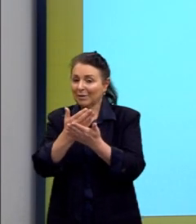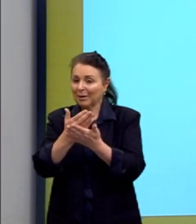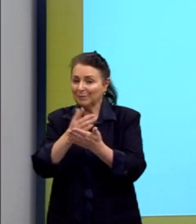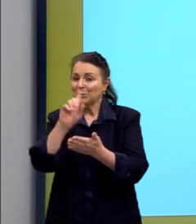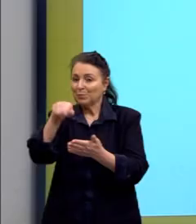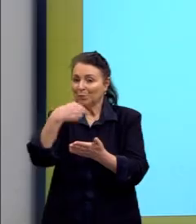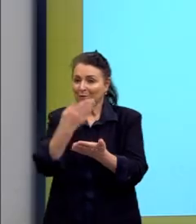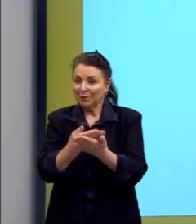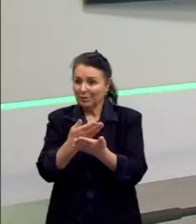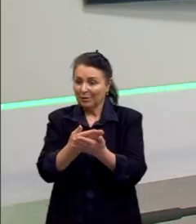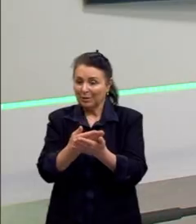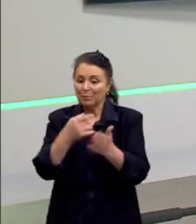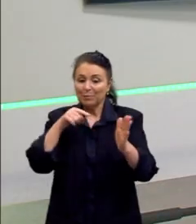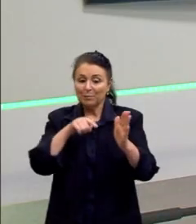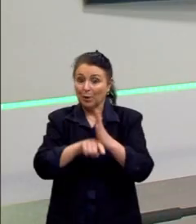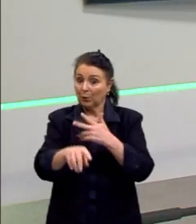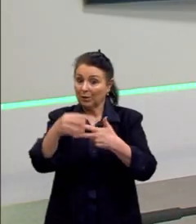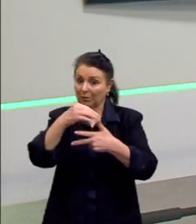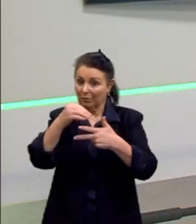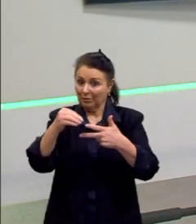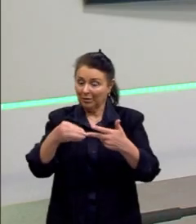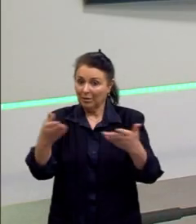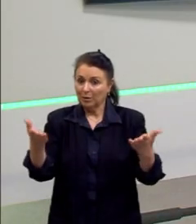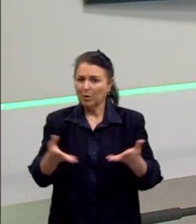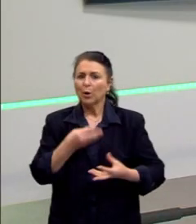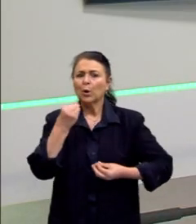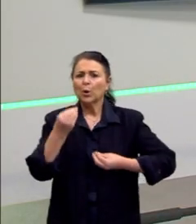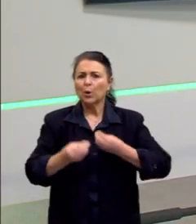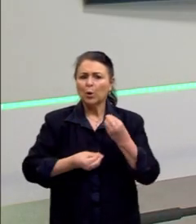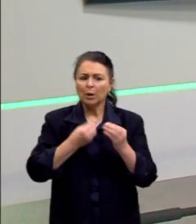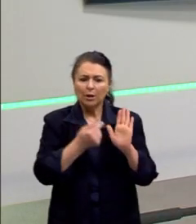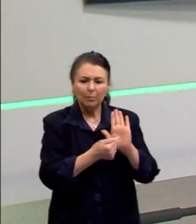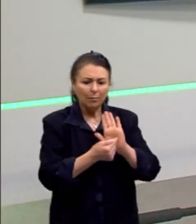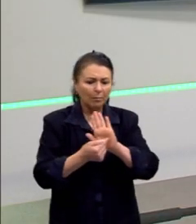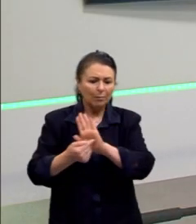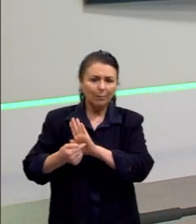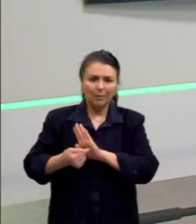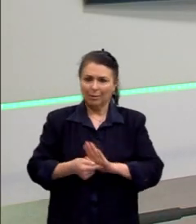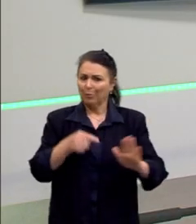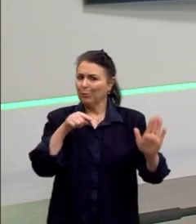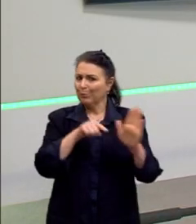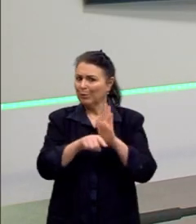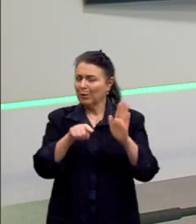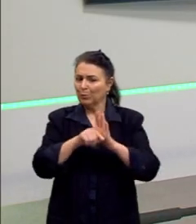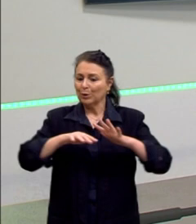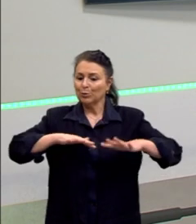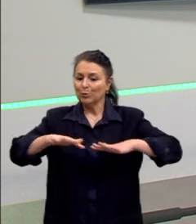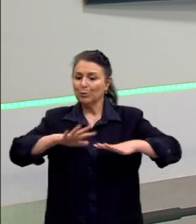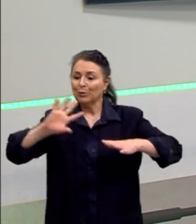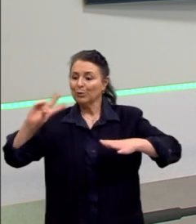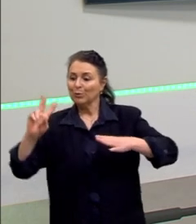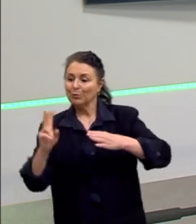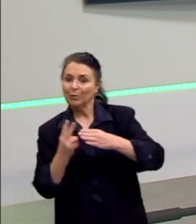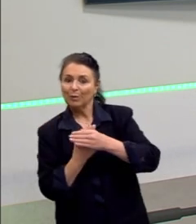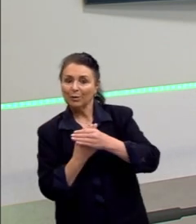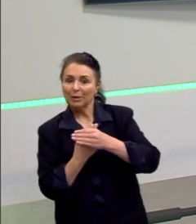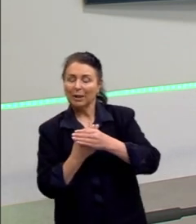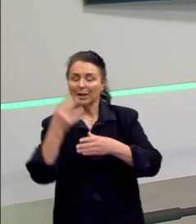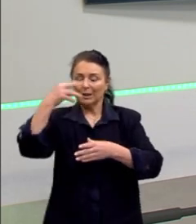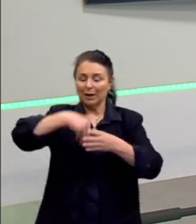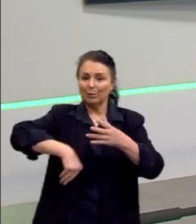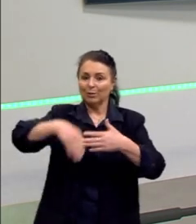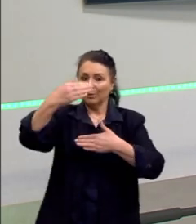Vamos agora para a nossa questão do Enem. Como que pode aparecer essa questão dos movimentos de vanguarda no Enem?